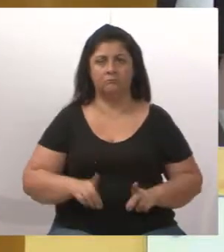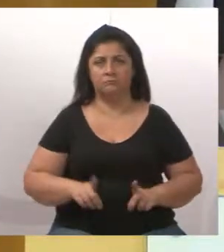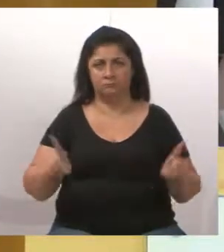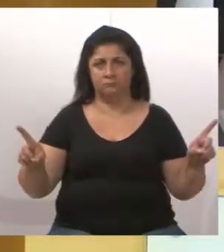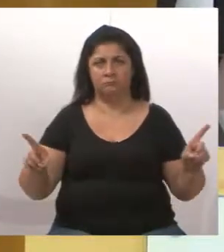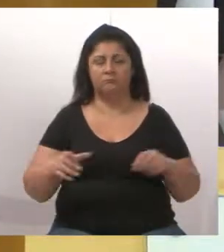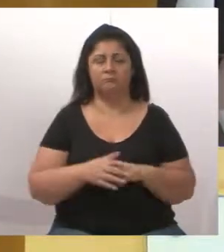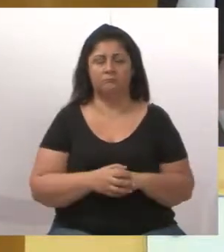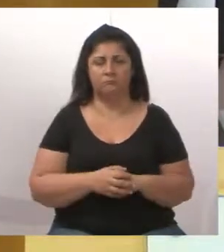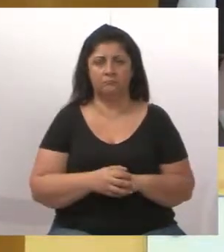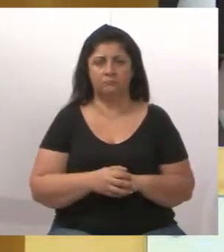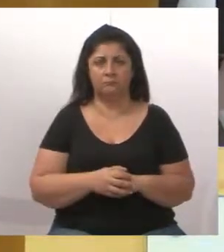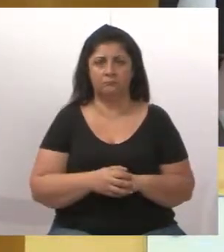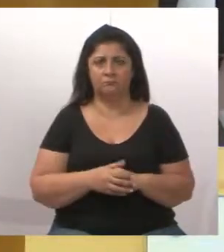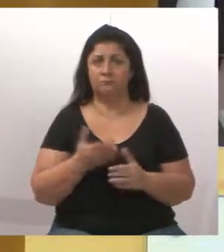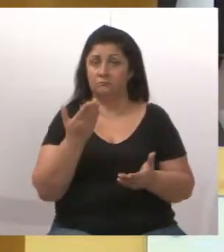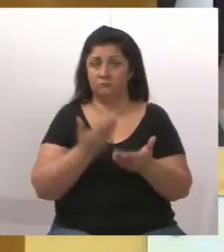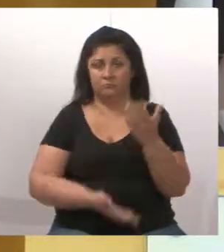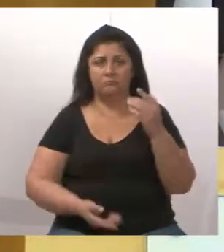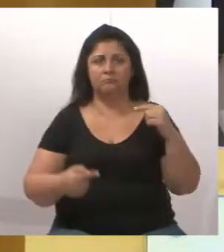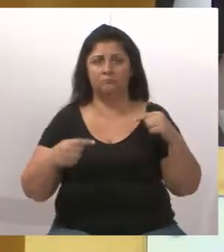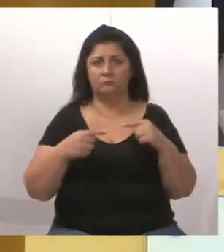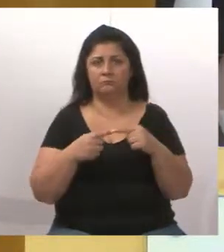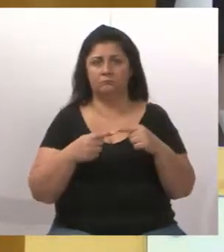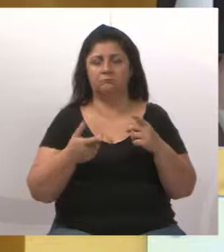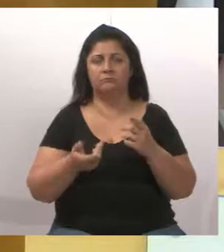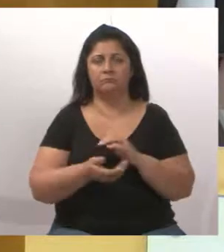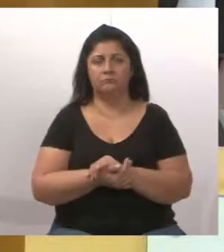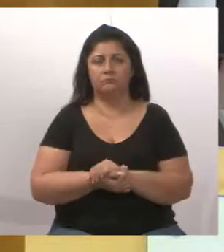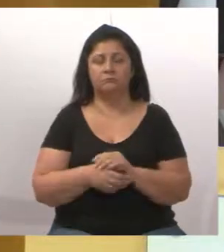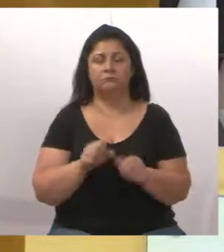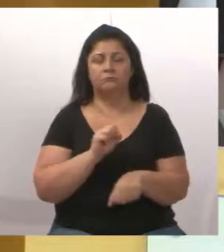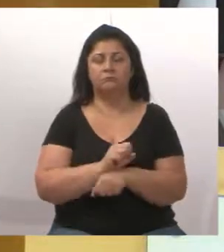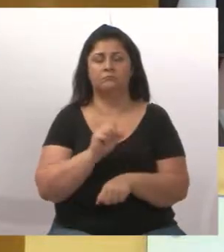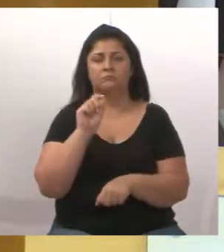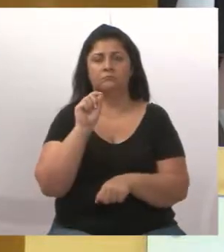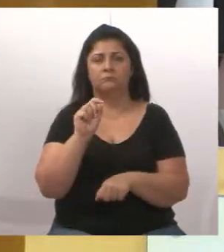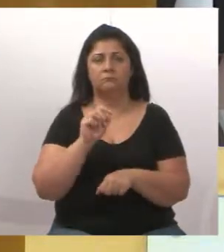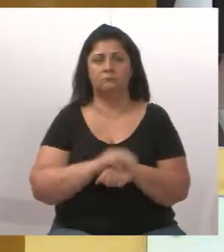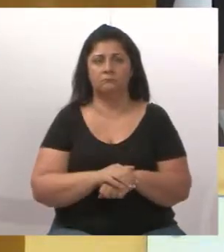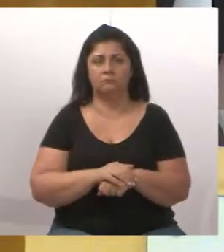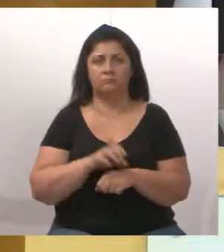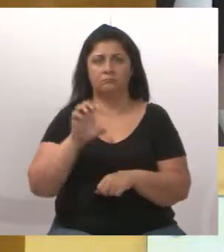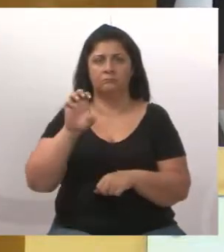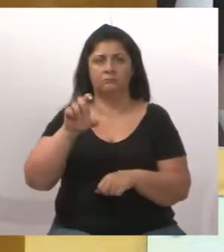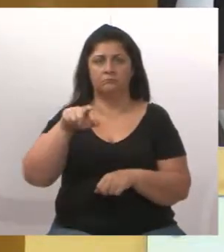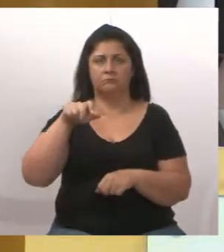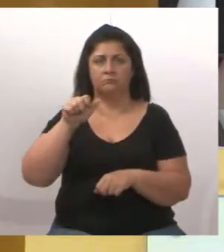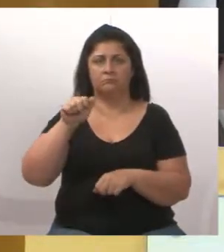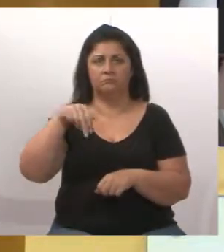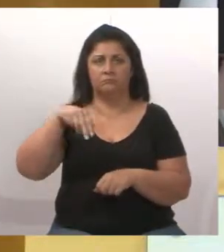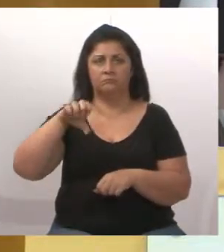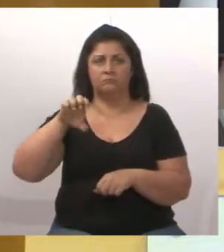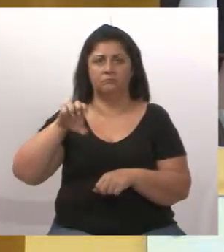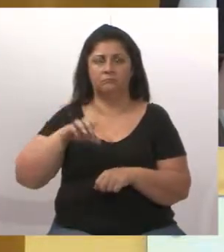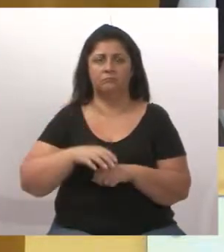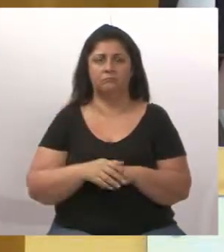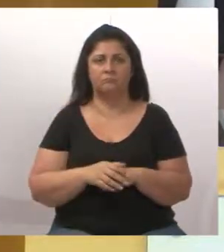além de ser cortado do seu benefício, ele está esperando o quê? Uma ressonância magnética